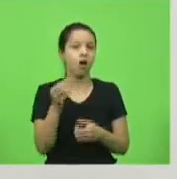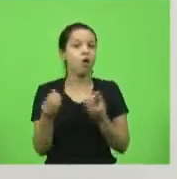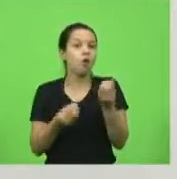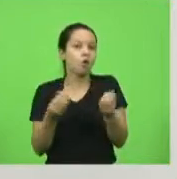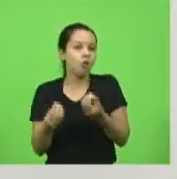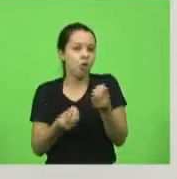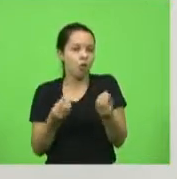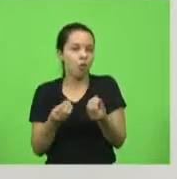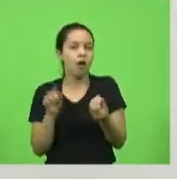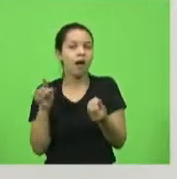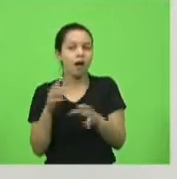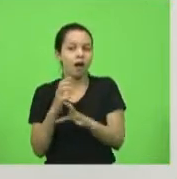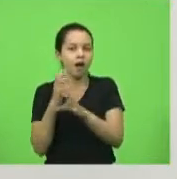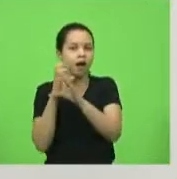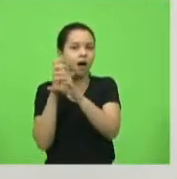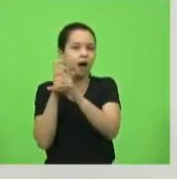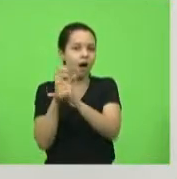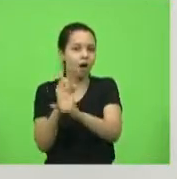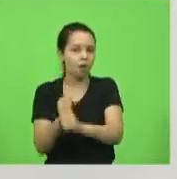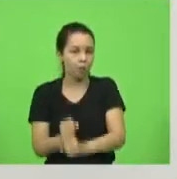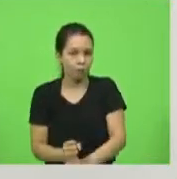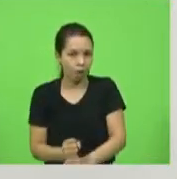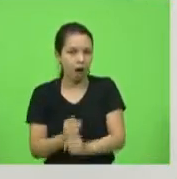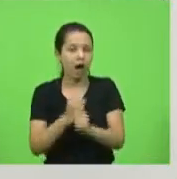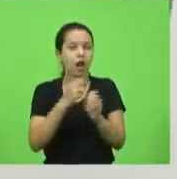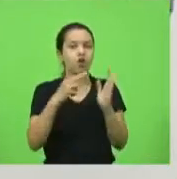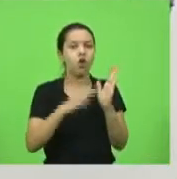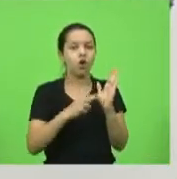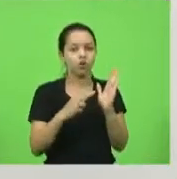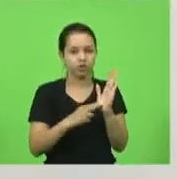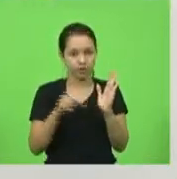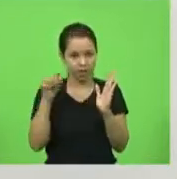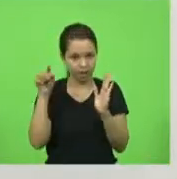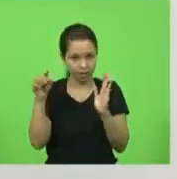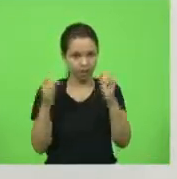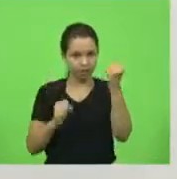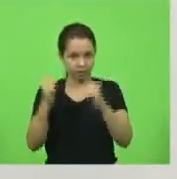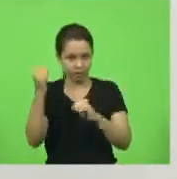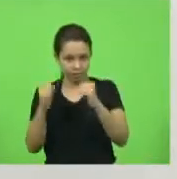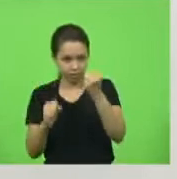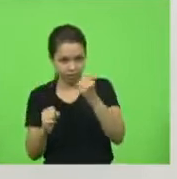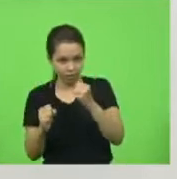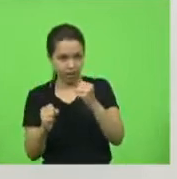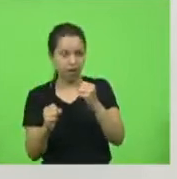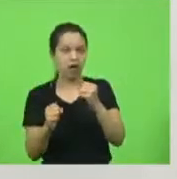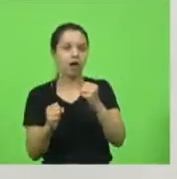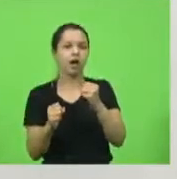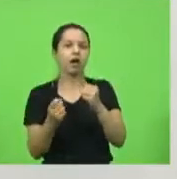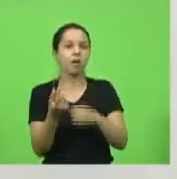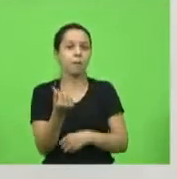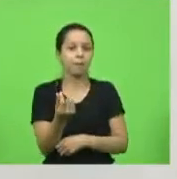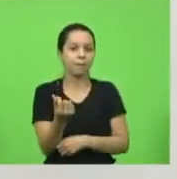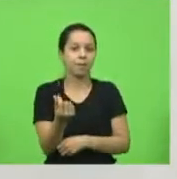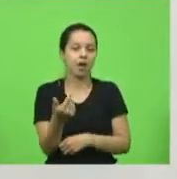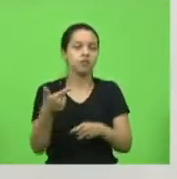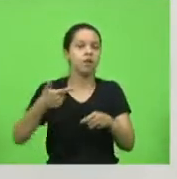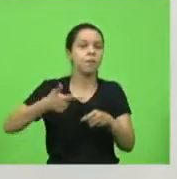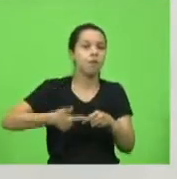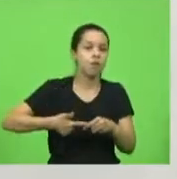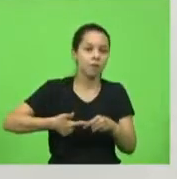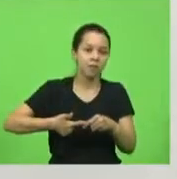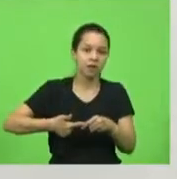cálculo da nota da refinaria ao preço da bomba e eles chutam um preço